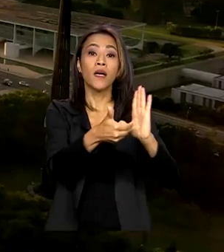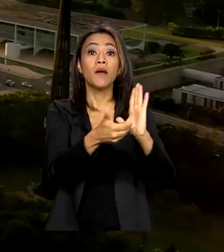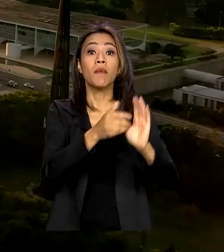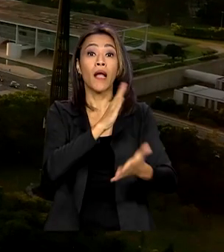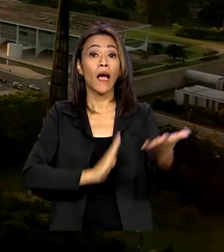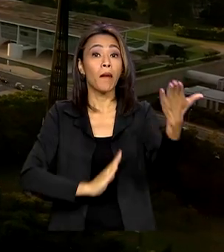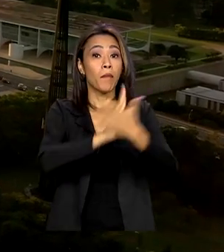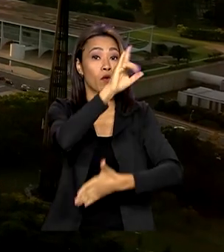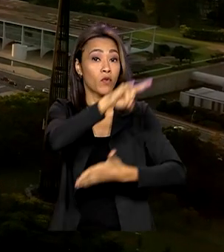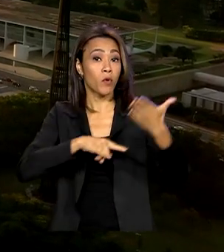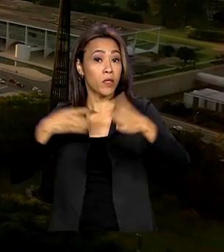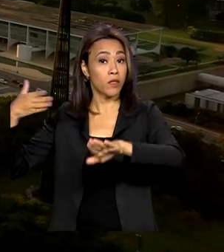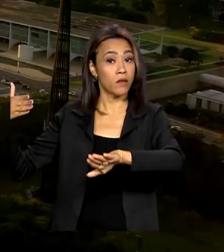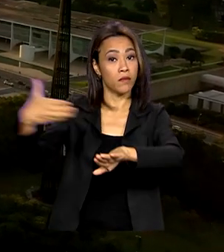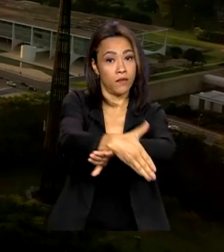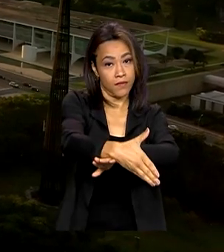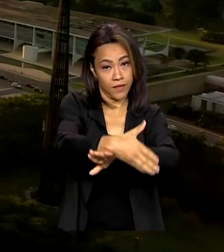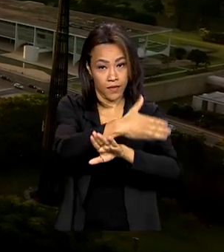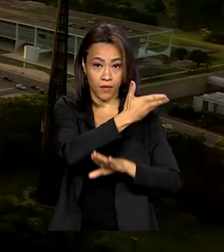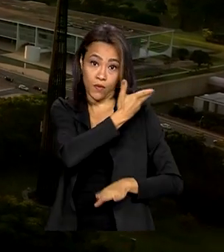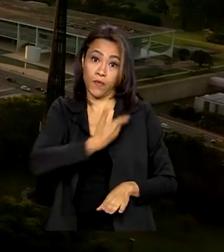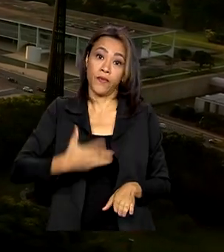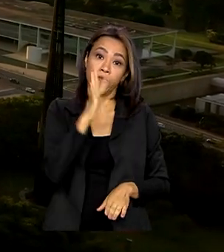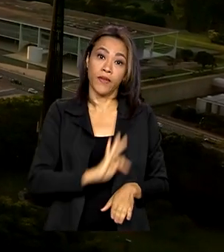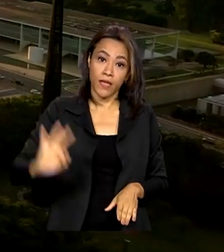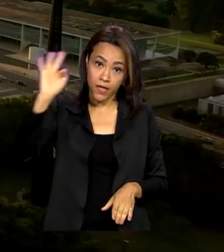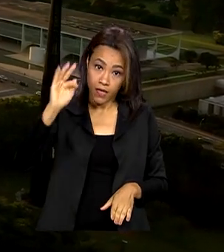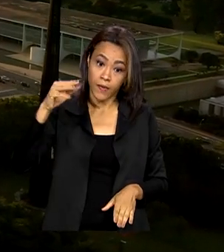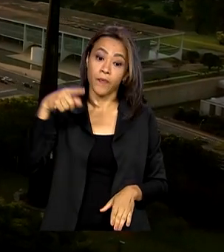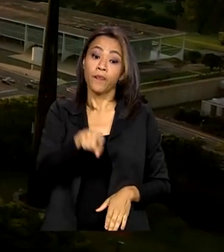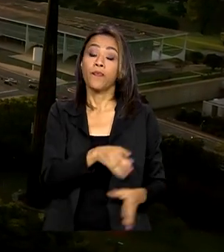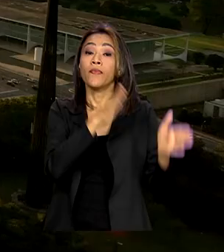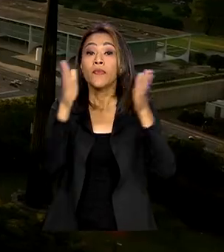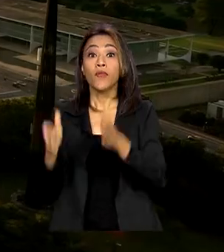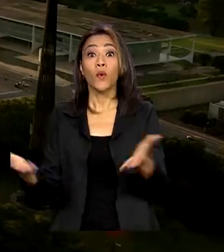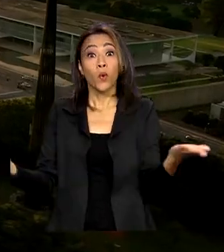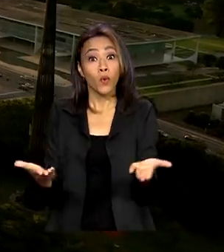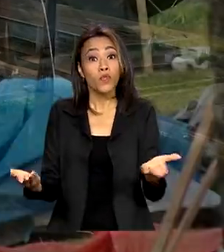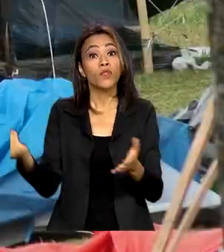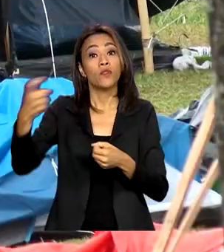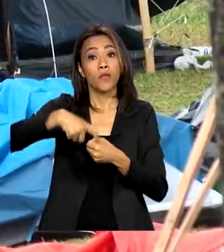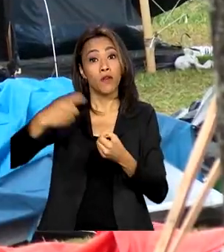pública da capital do país. Senado vota o assunto agora pela manhã.